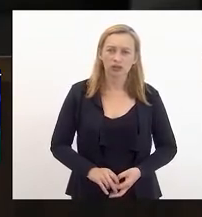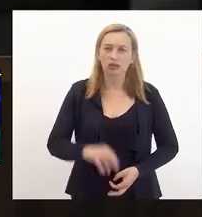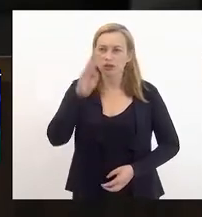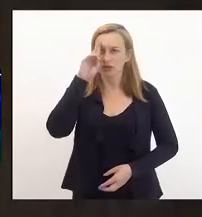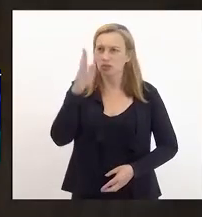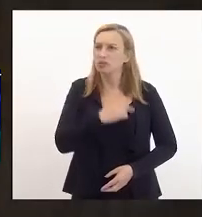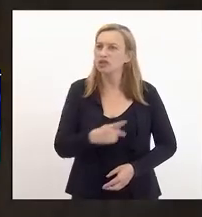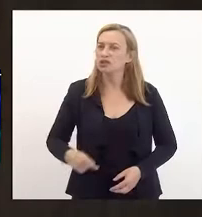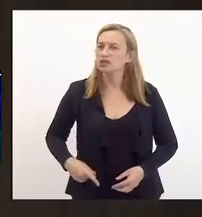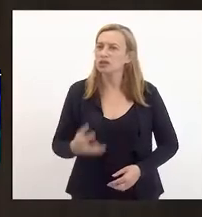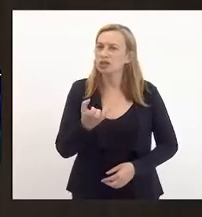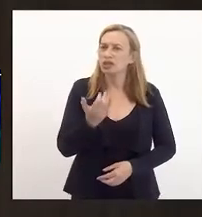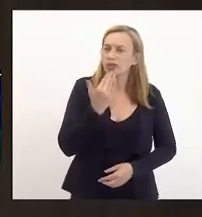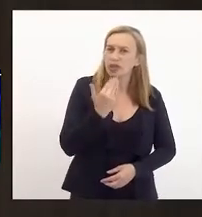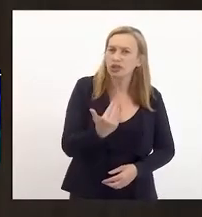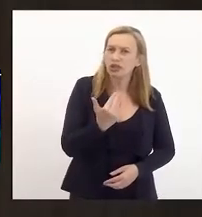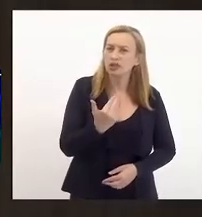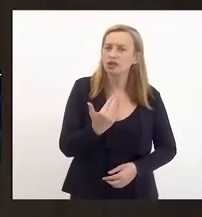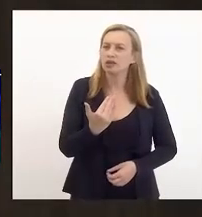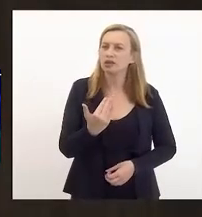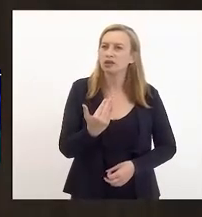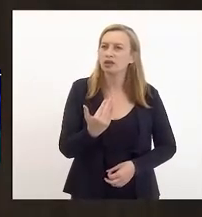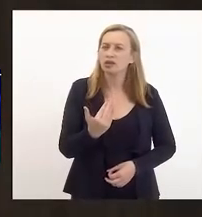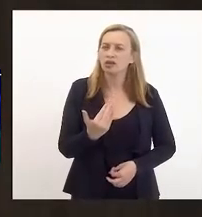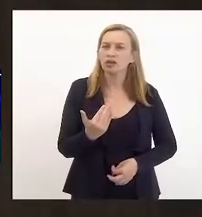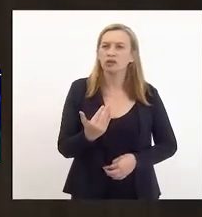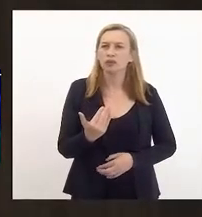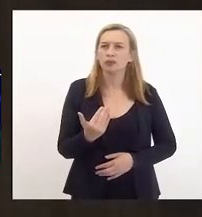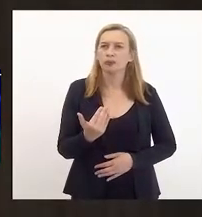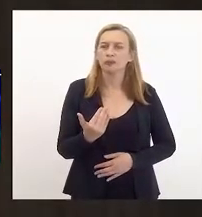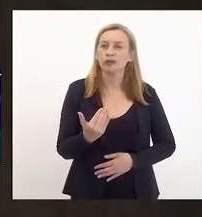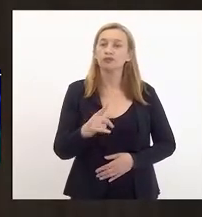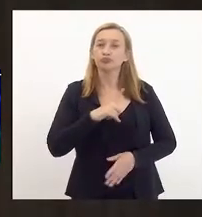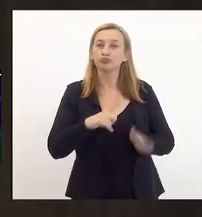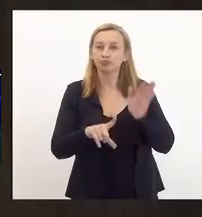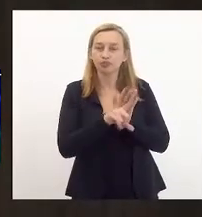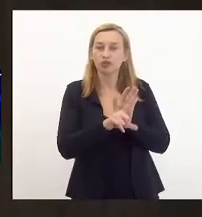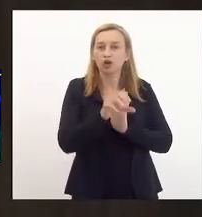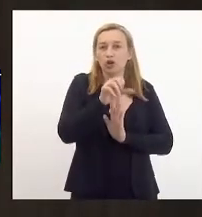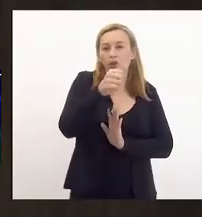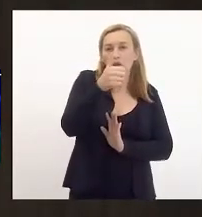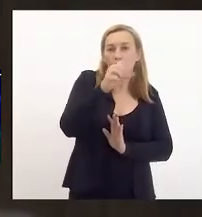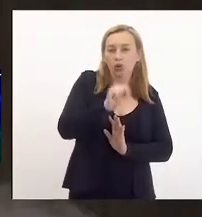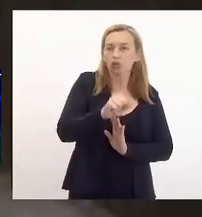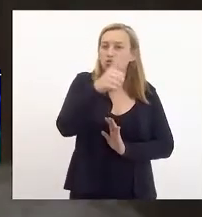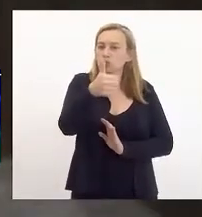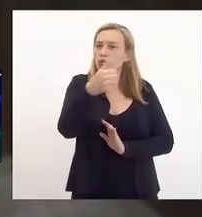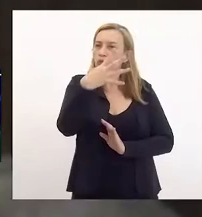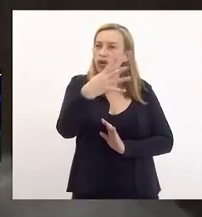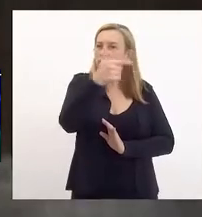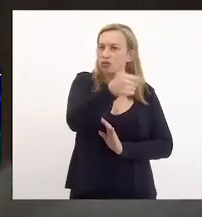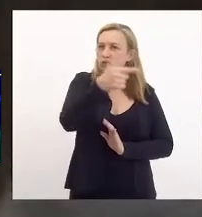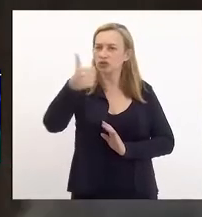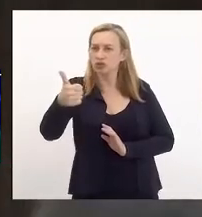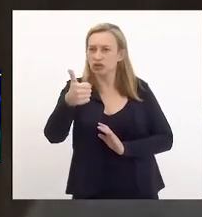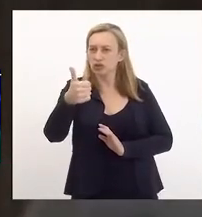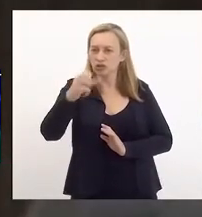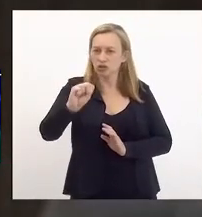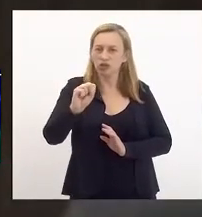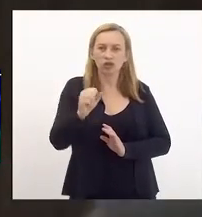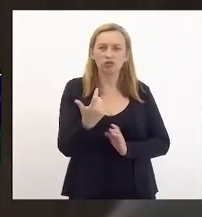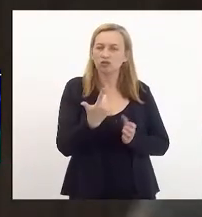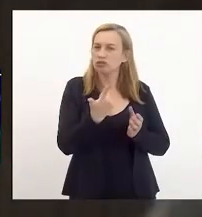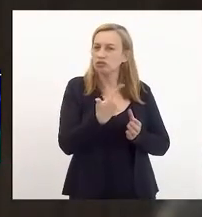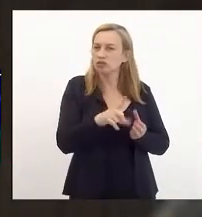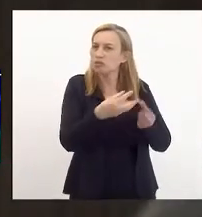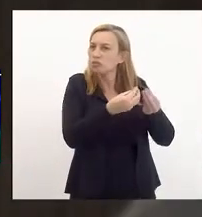Presidente, eu queria solicitar a Exª que há uma lei, 8.142 de 2018, para que não haja prejuízo no projeto